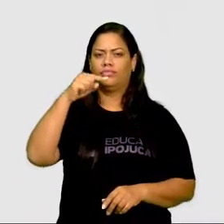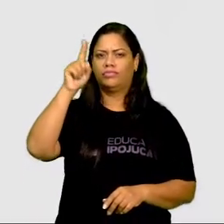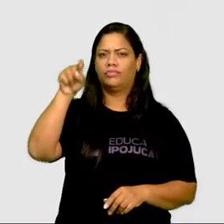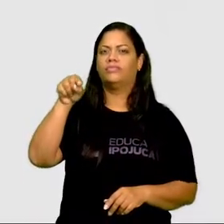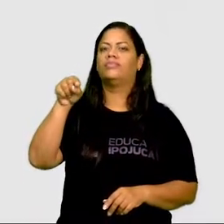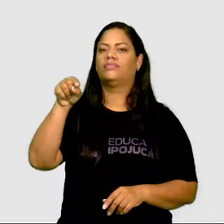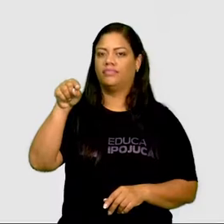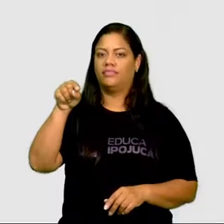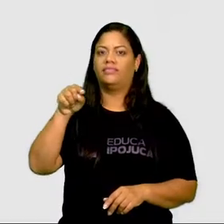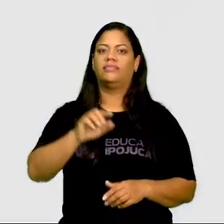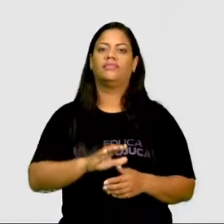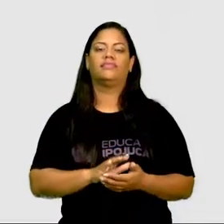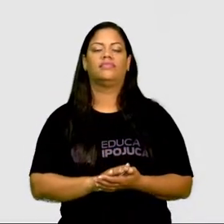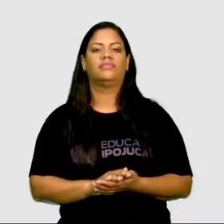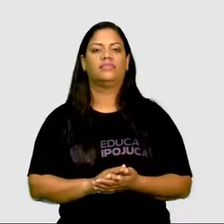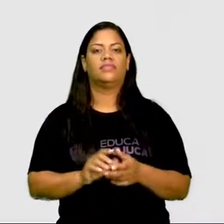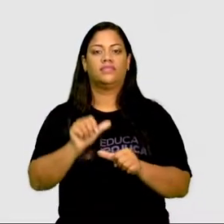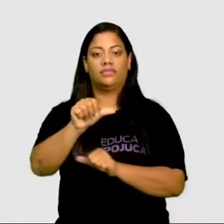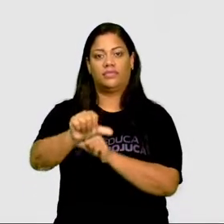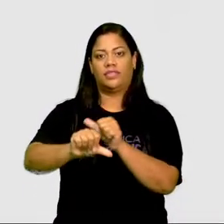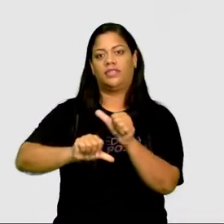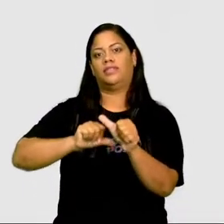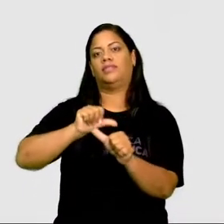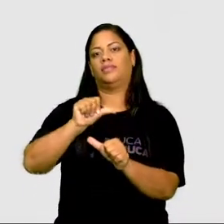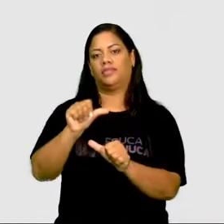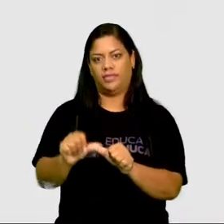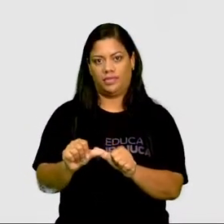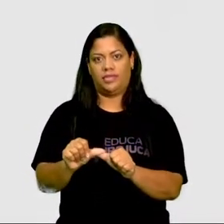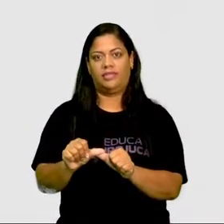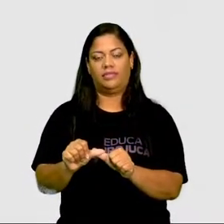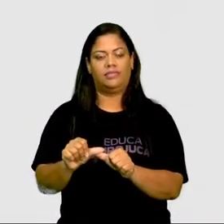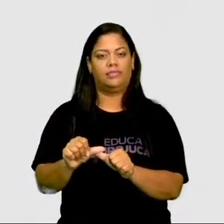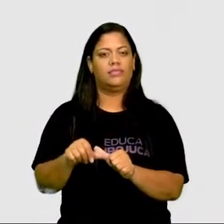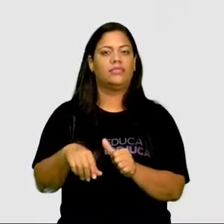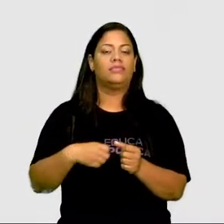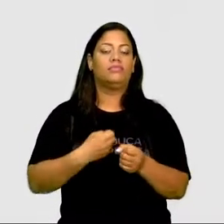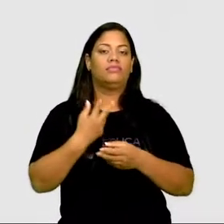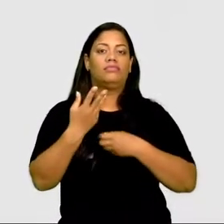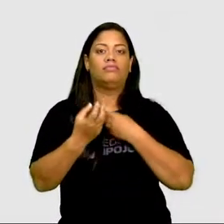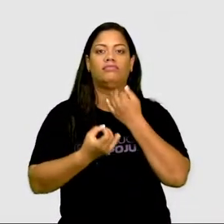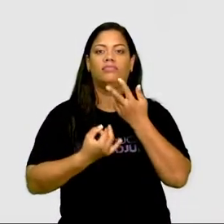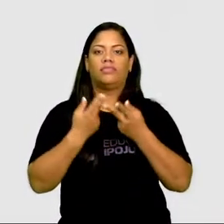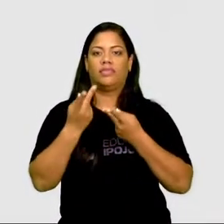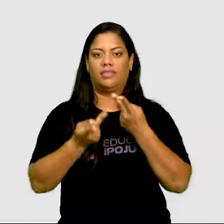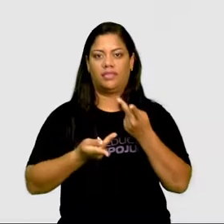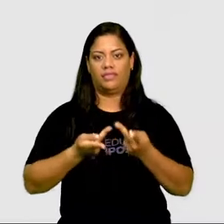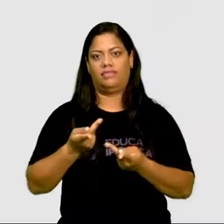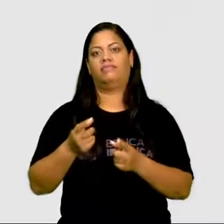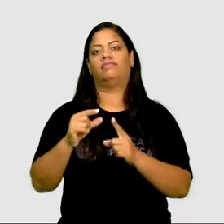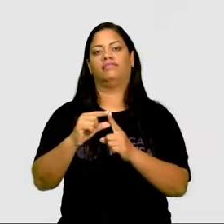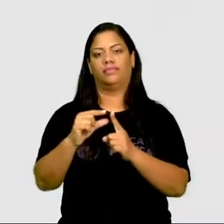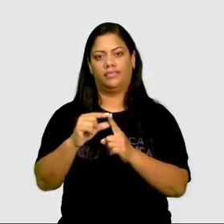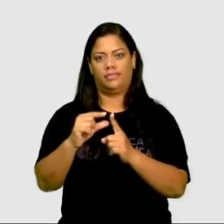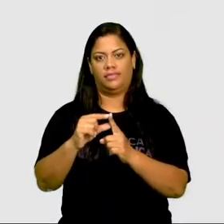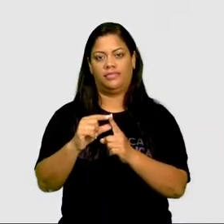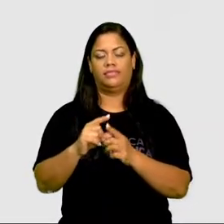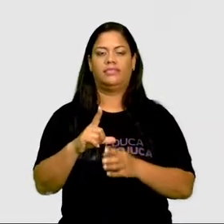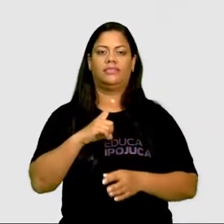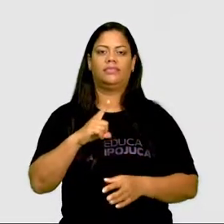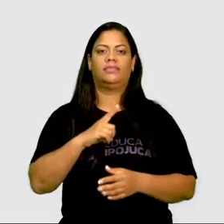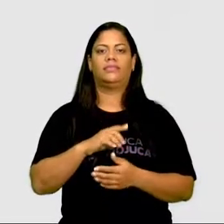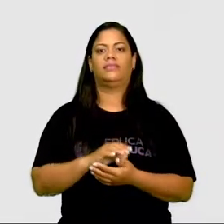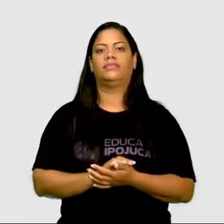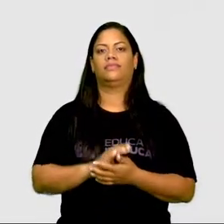E o acento vai modificar o som, a pronúncia da palavra. E aí temos